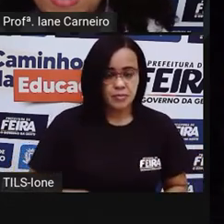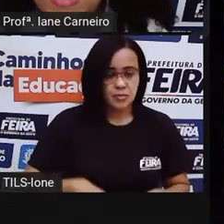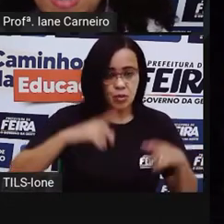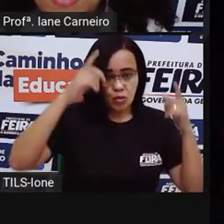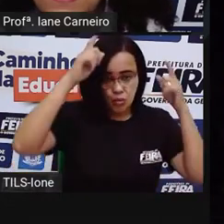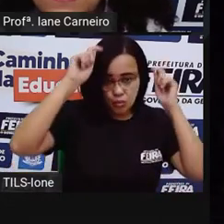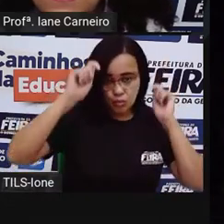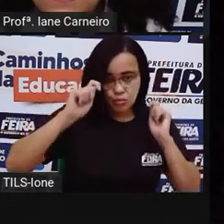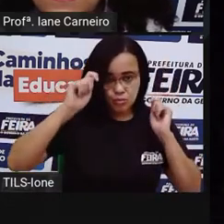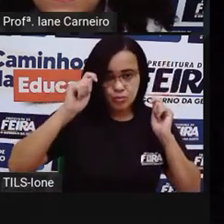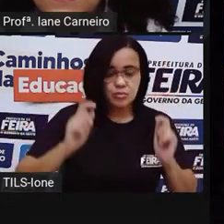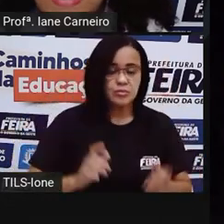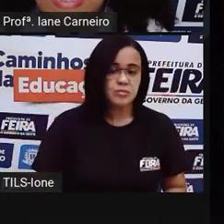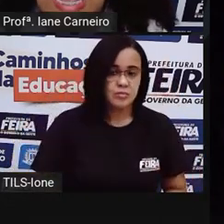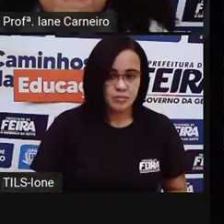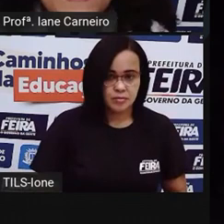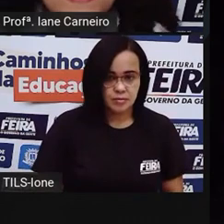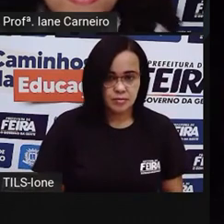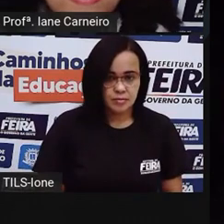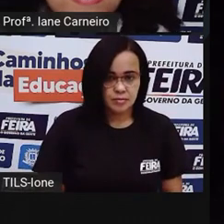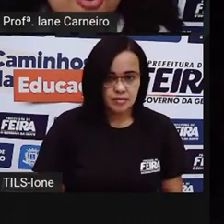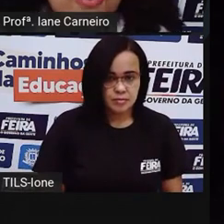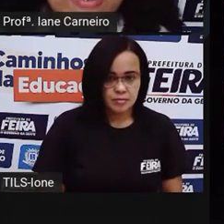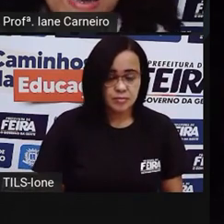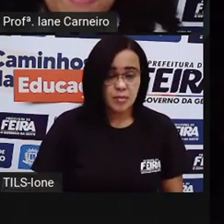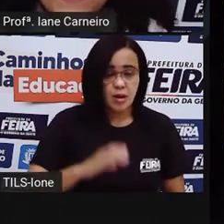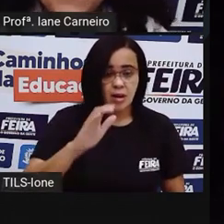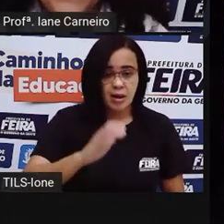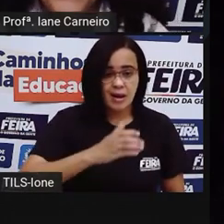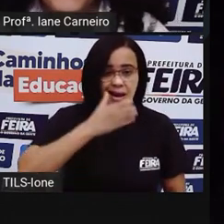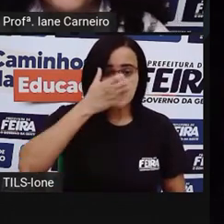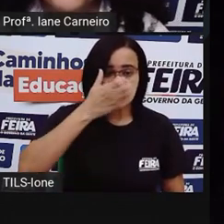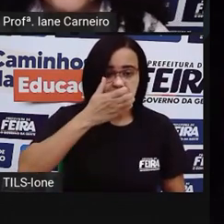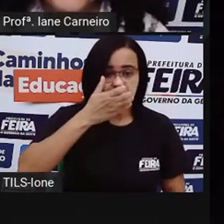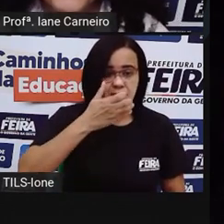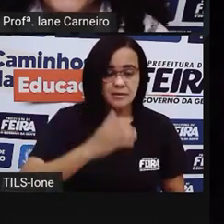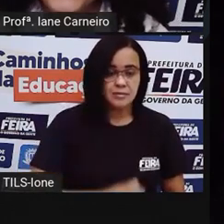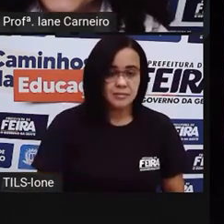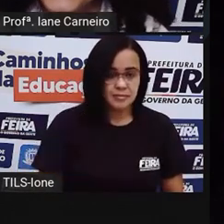menina. A maçã. Encontra aí a maçã, Pró.